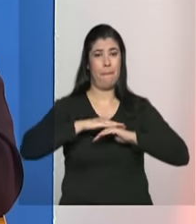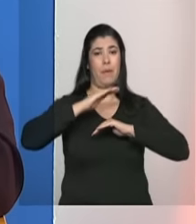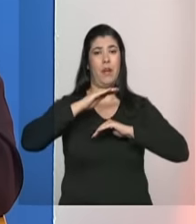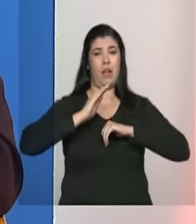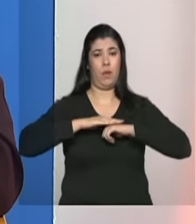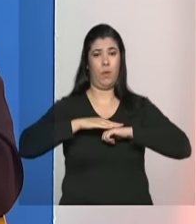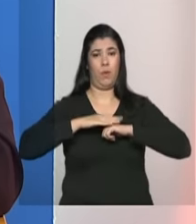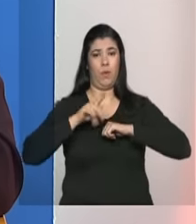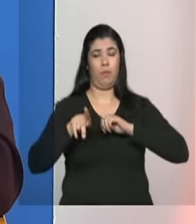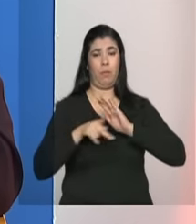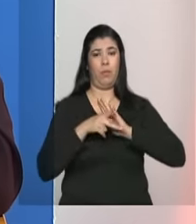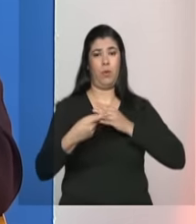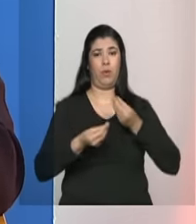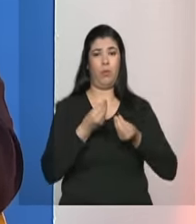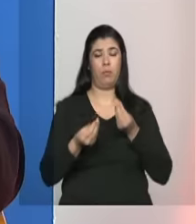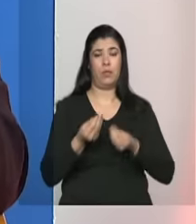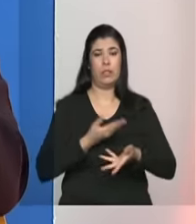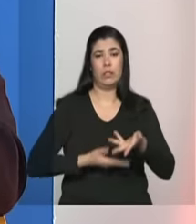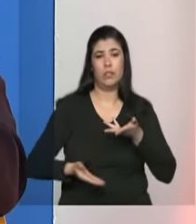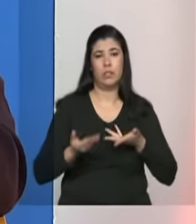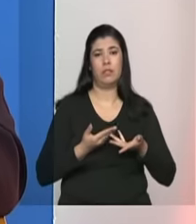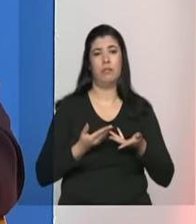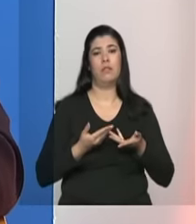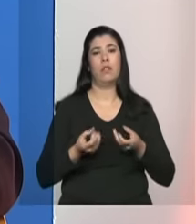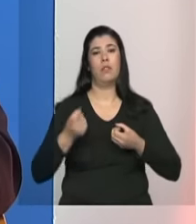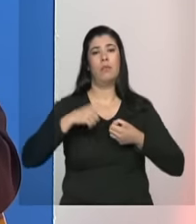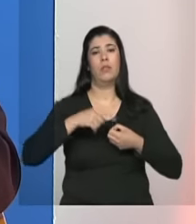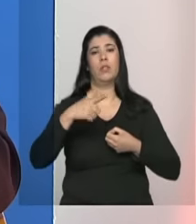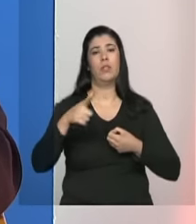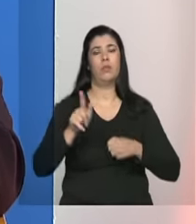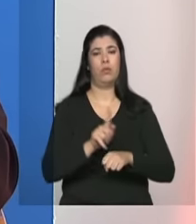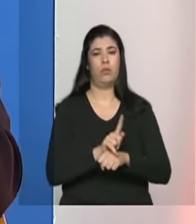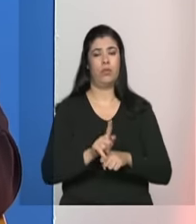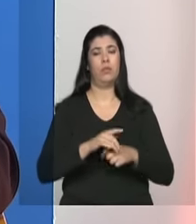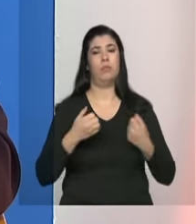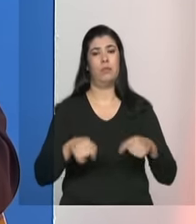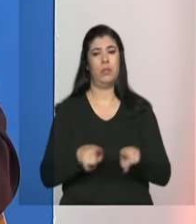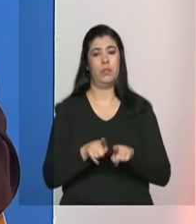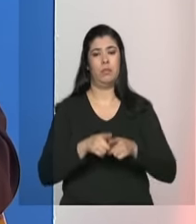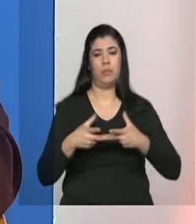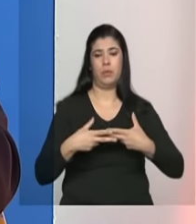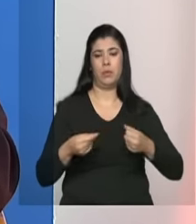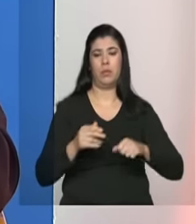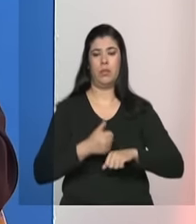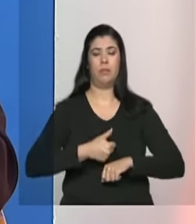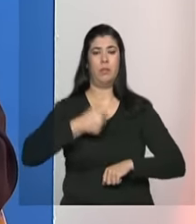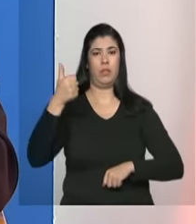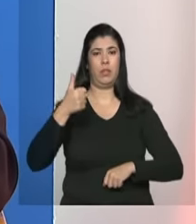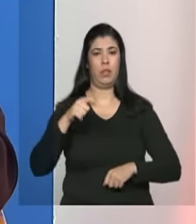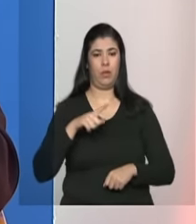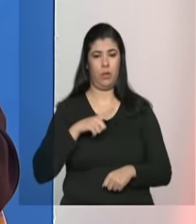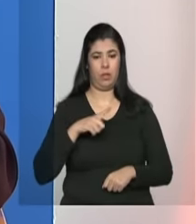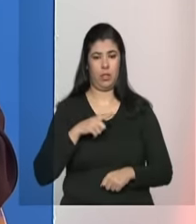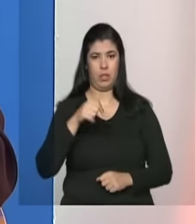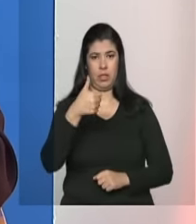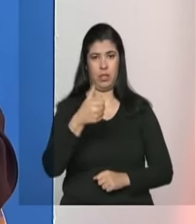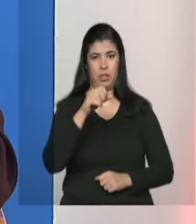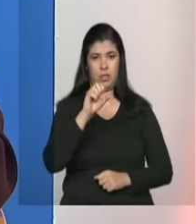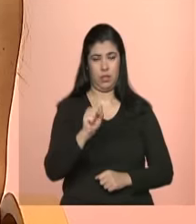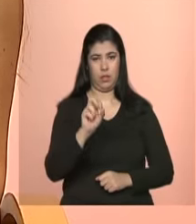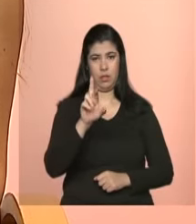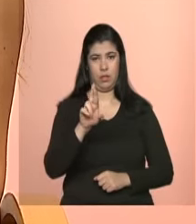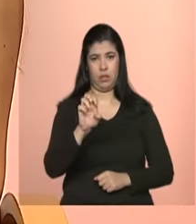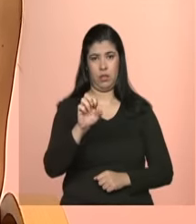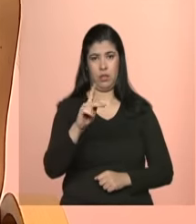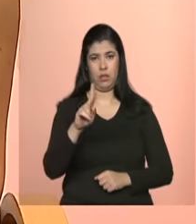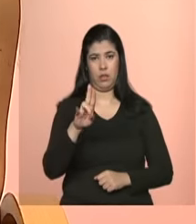que como o serviço é trabalhado com congestão ele precisa realmente estar numa condição maior hoje nós temos 18 repúblicas e a nossa meta